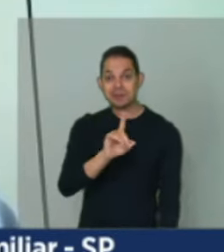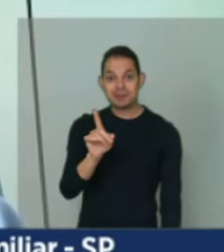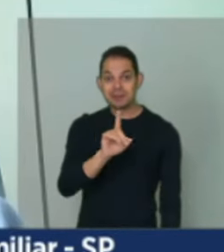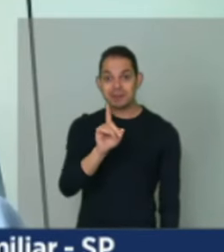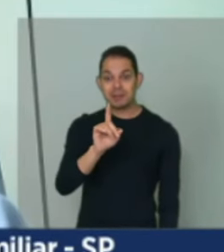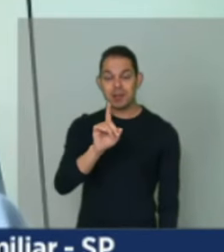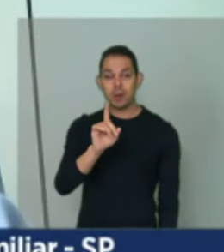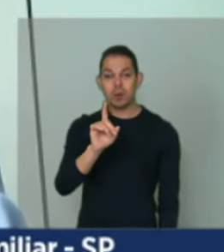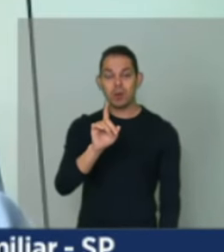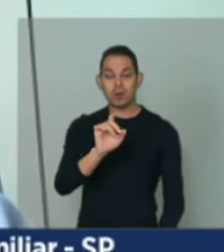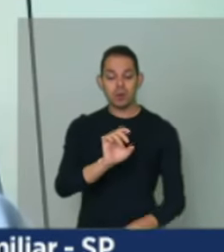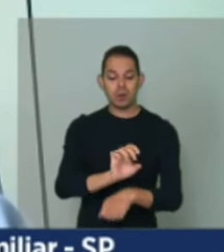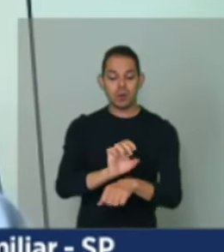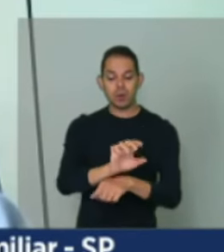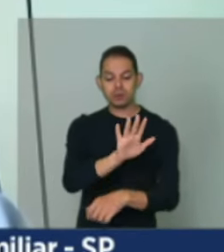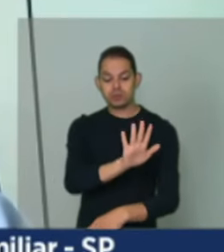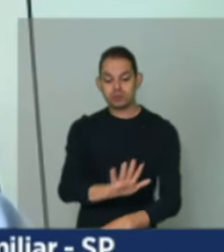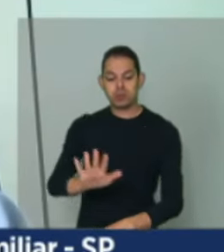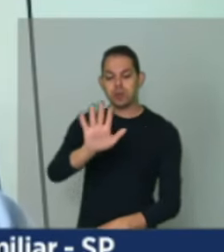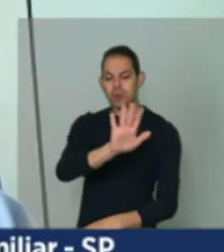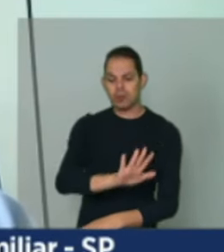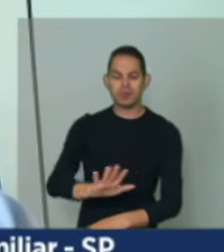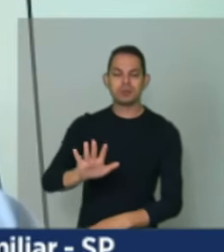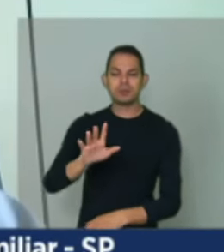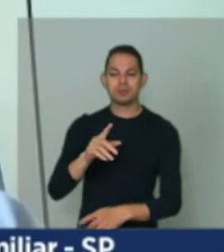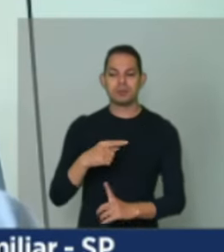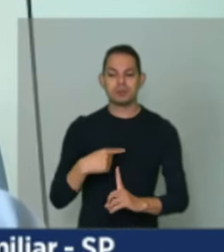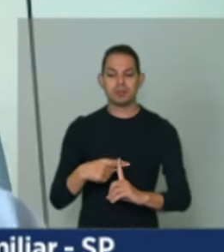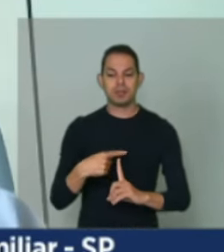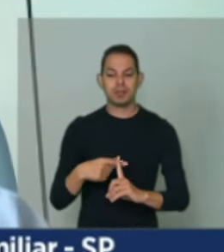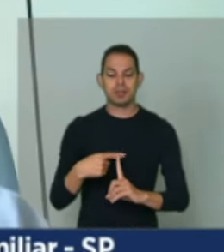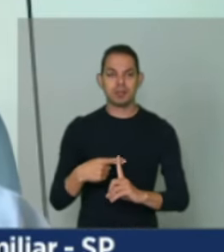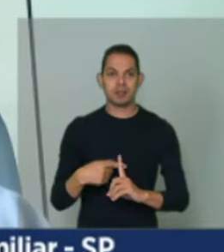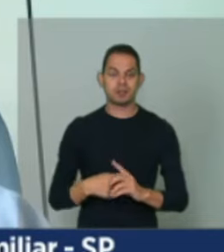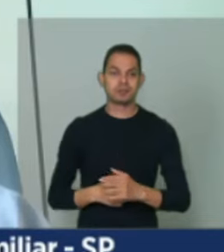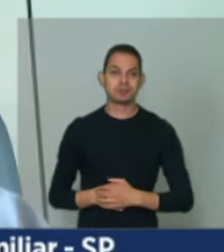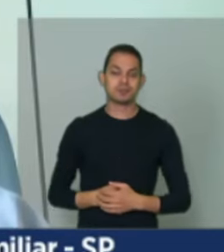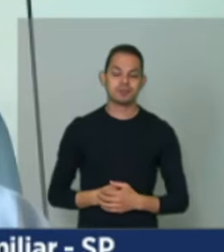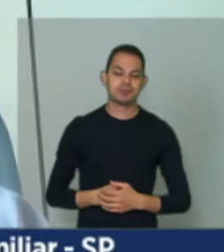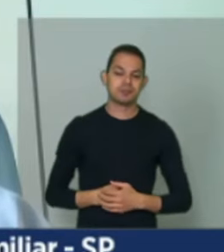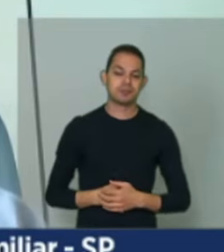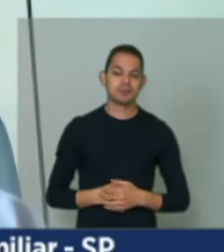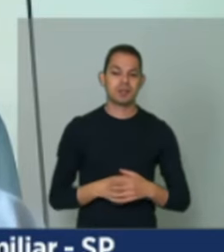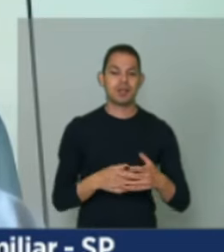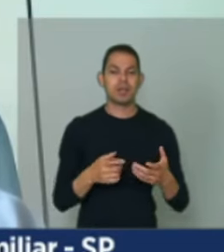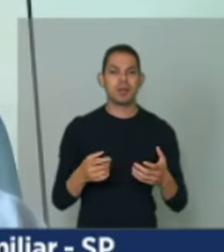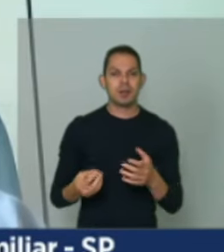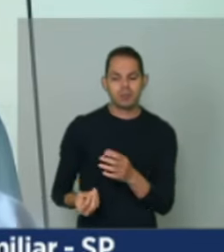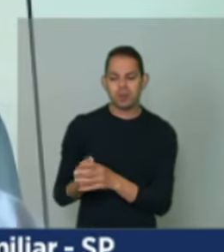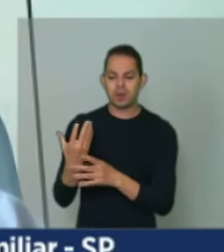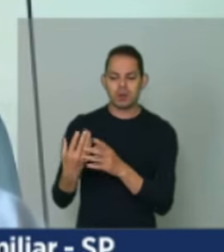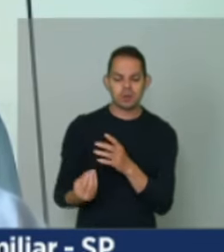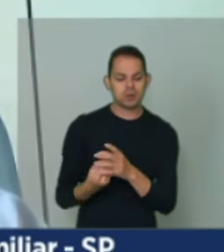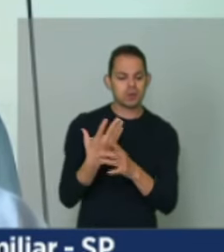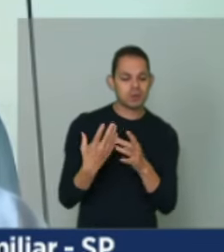estadual, porque dentro de todas as nossas produção brasileira,